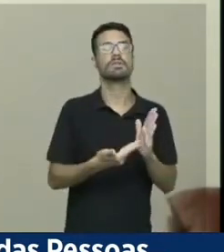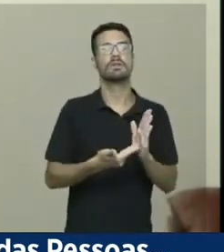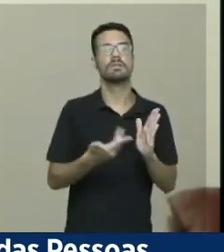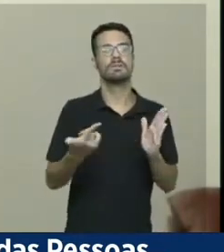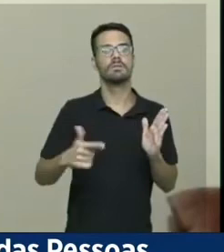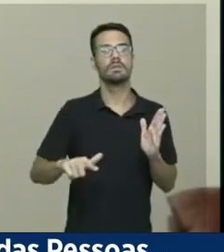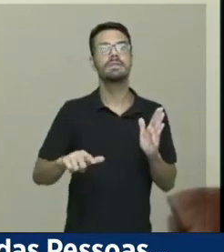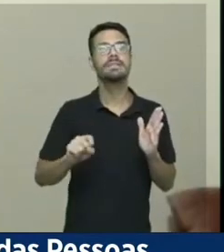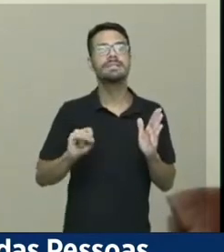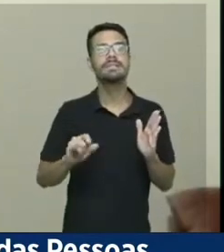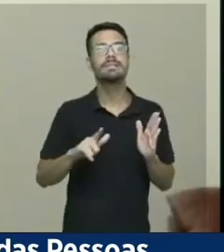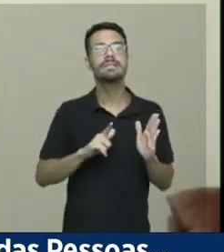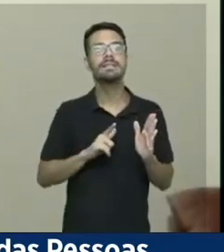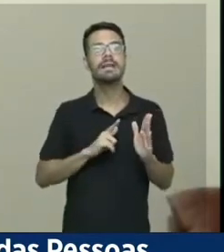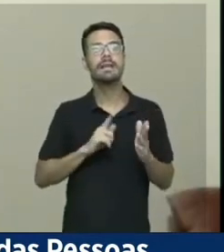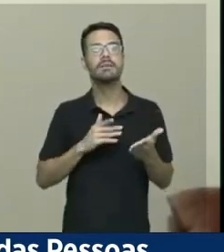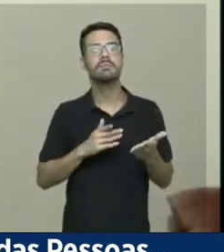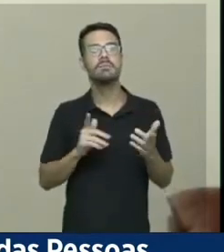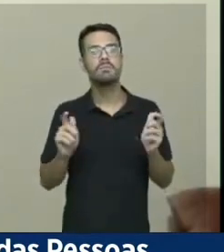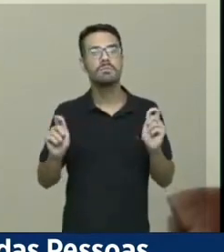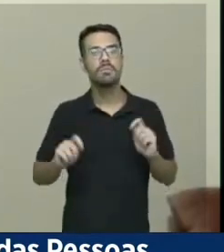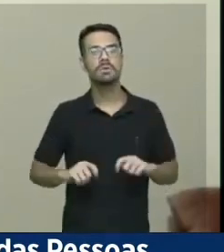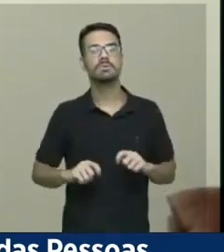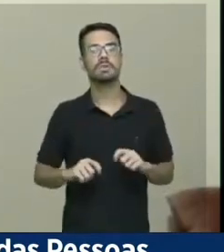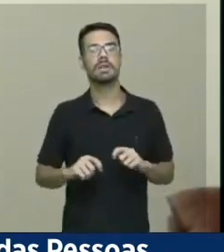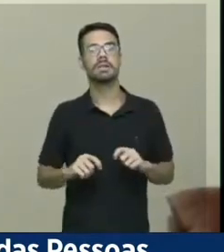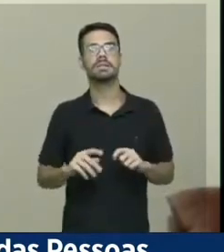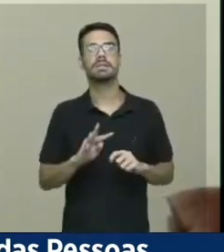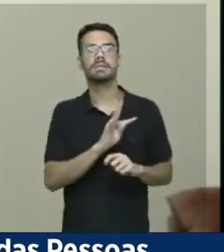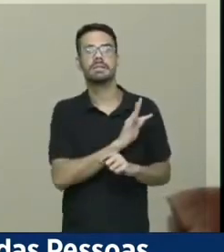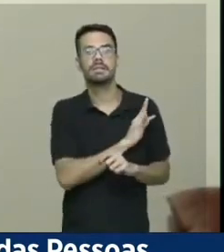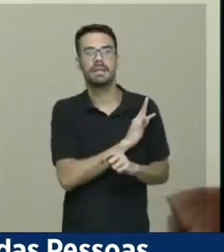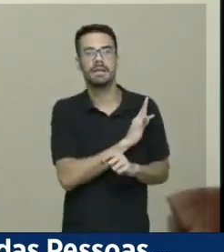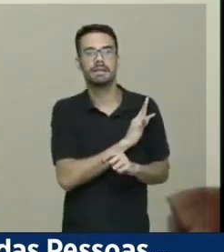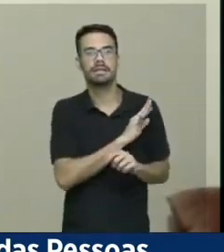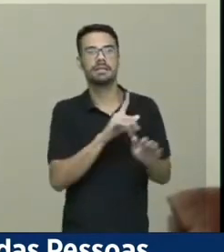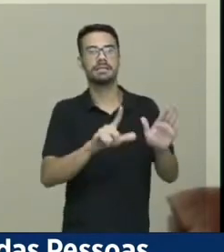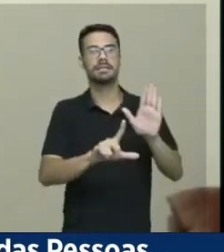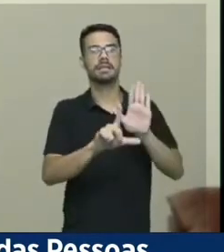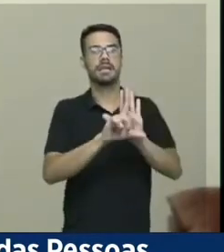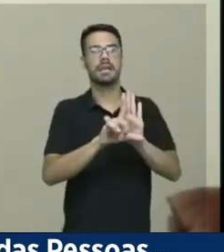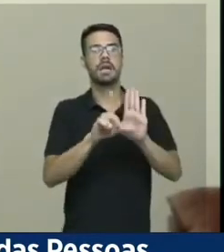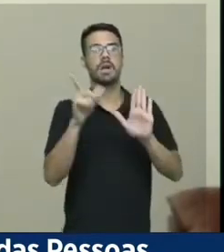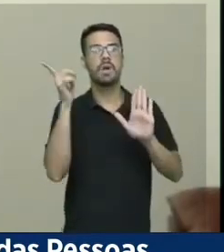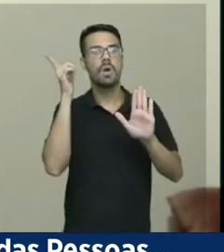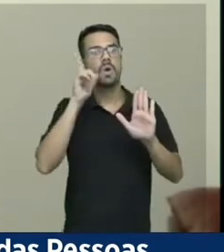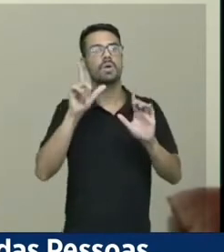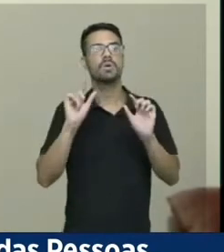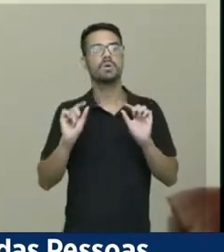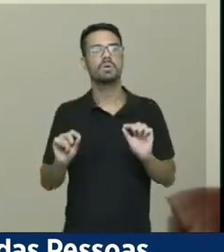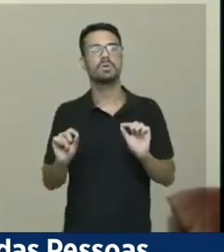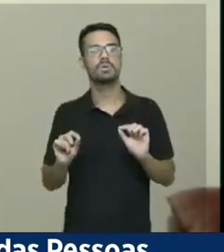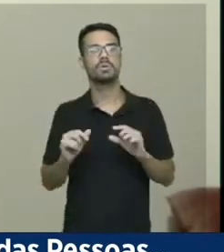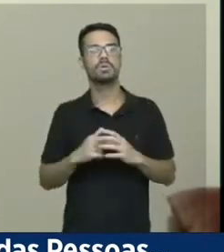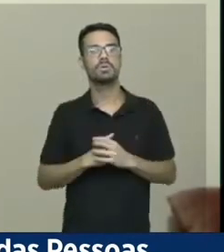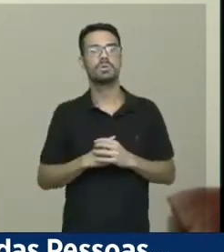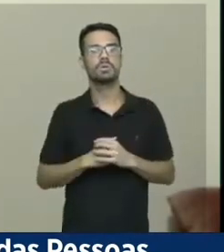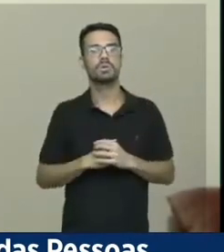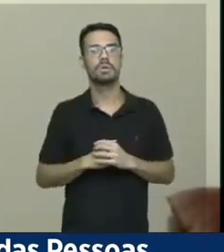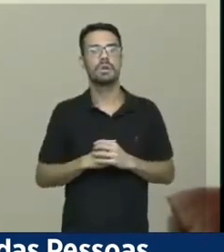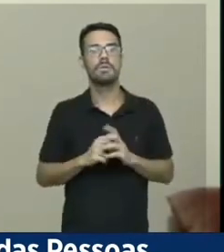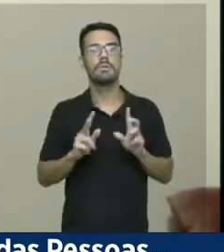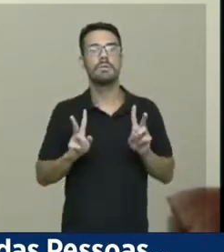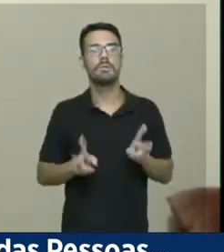se há possibilidade de técnica legislativa para resgatar a